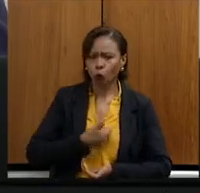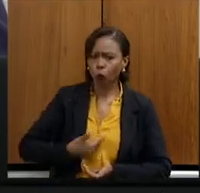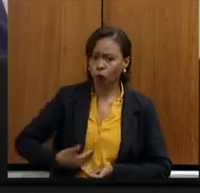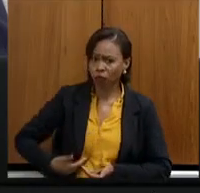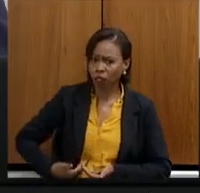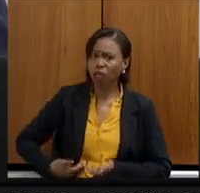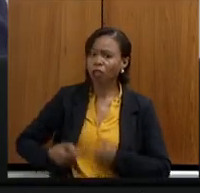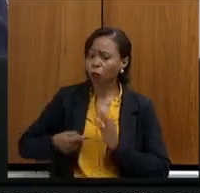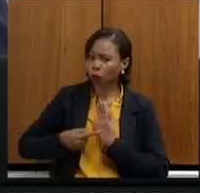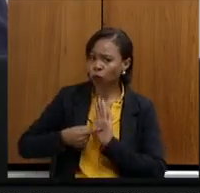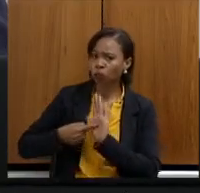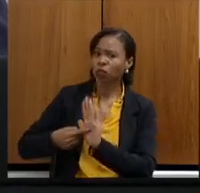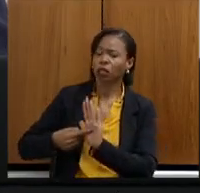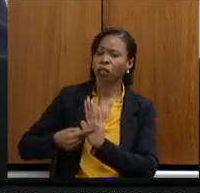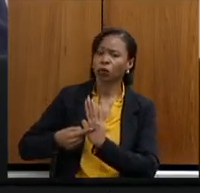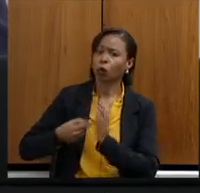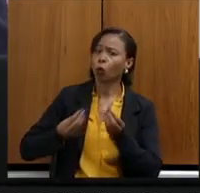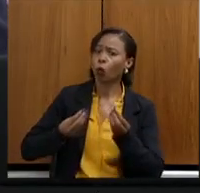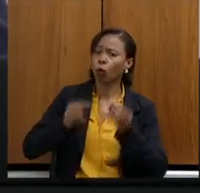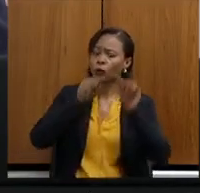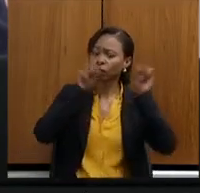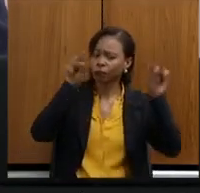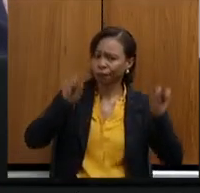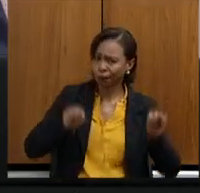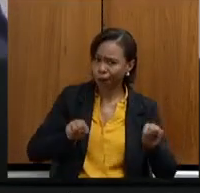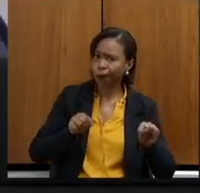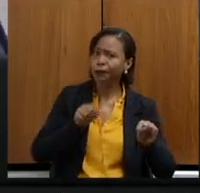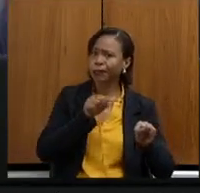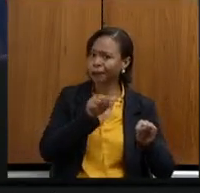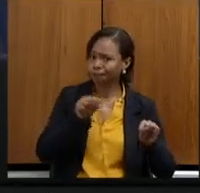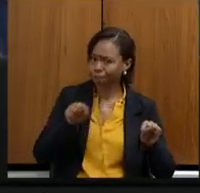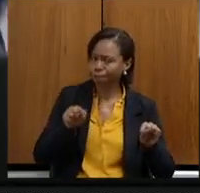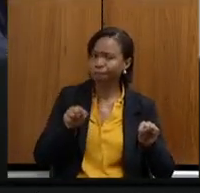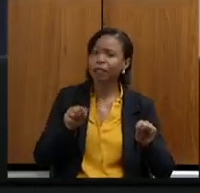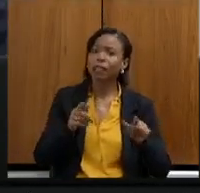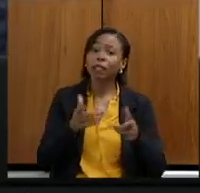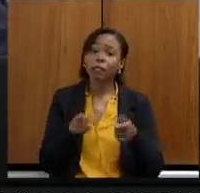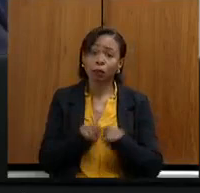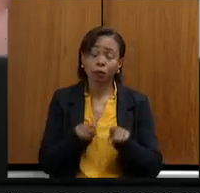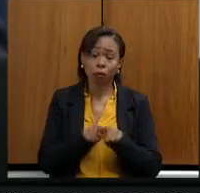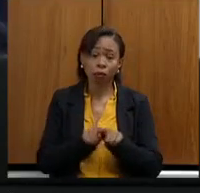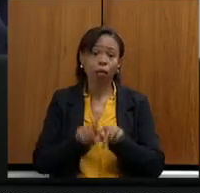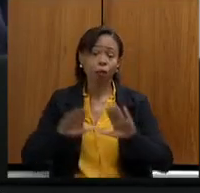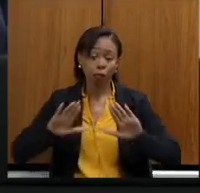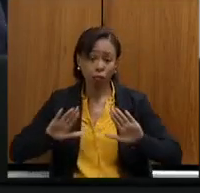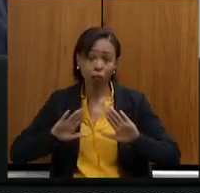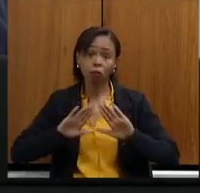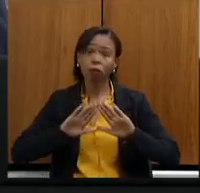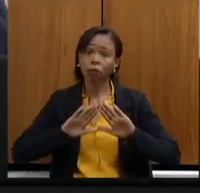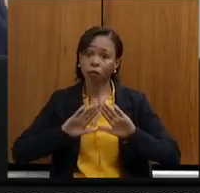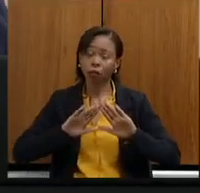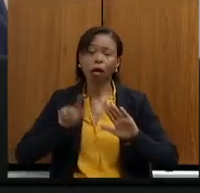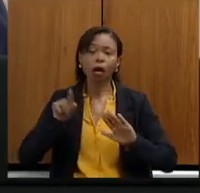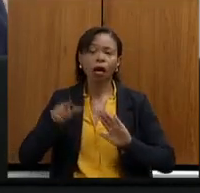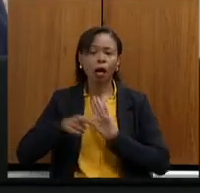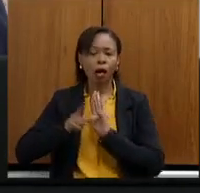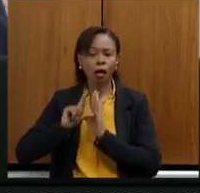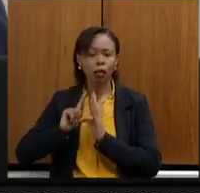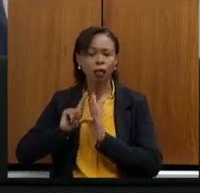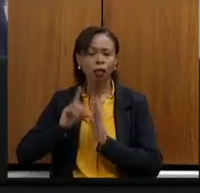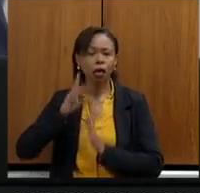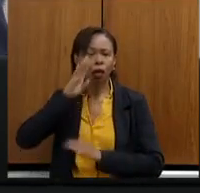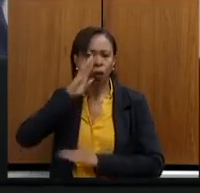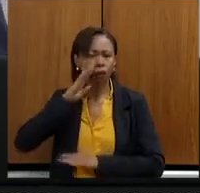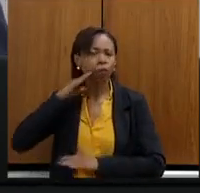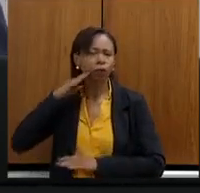servidores, para a Assembleia também, a deputada Beatriz falou aqui sobre a sua,